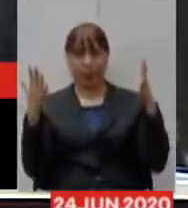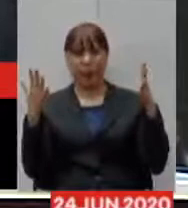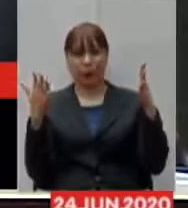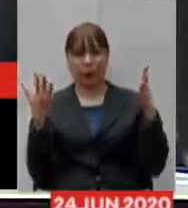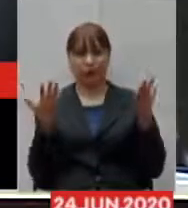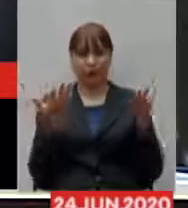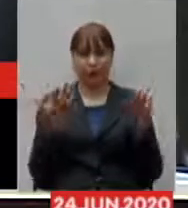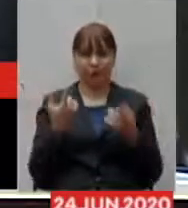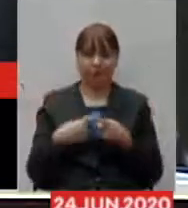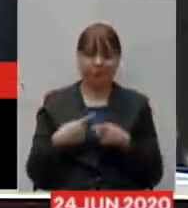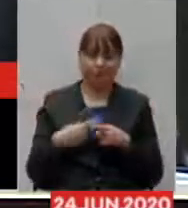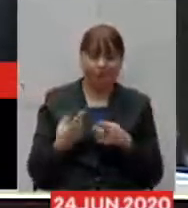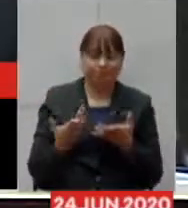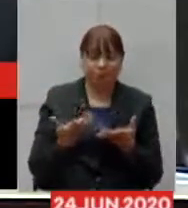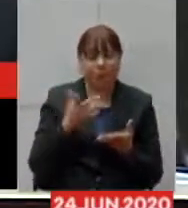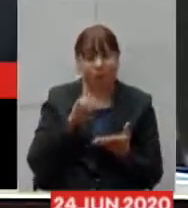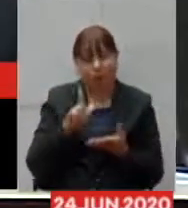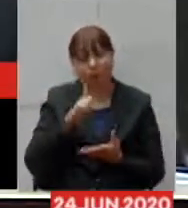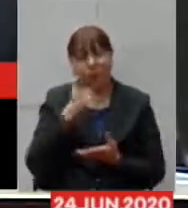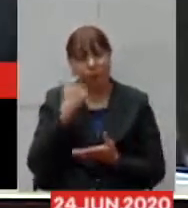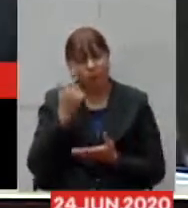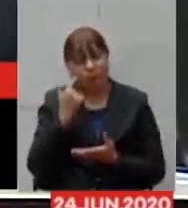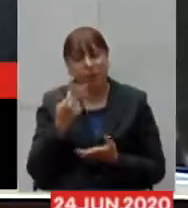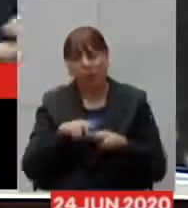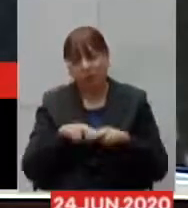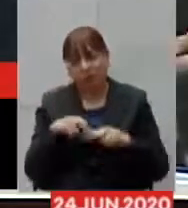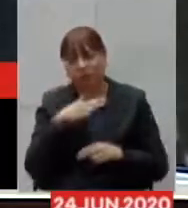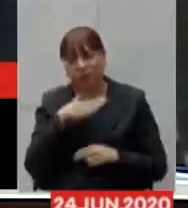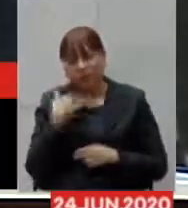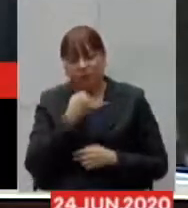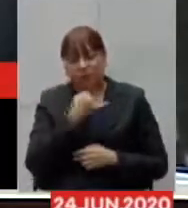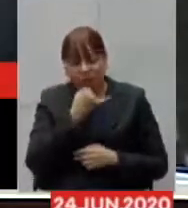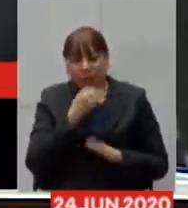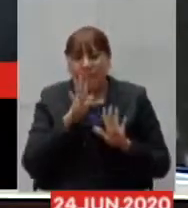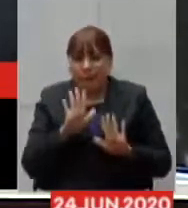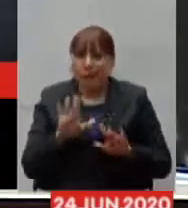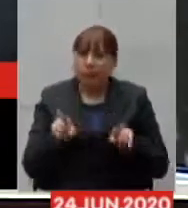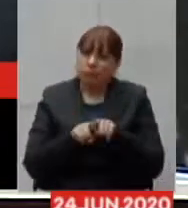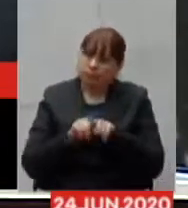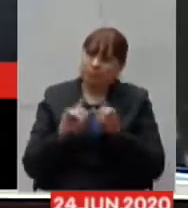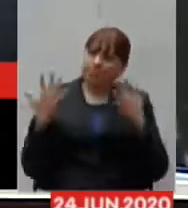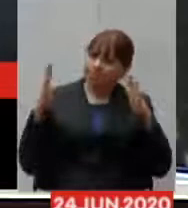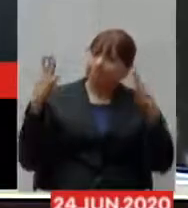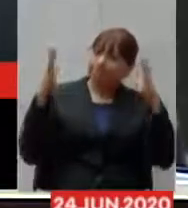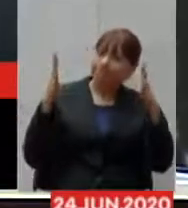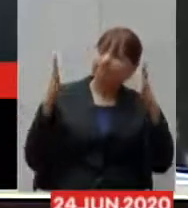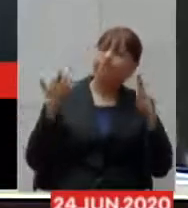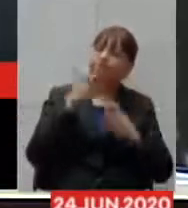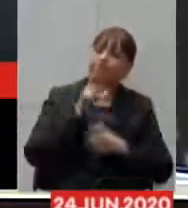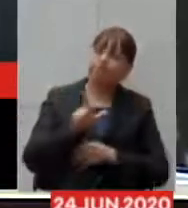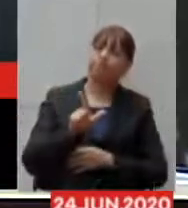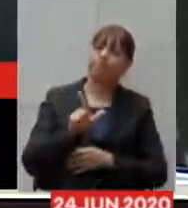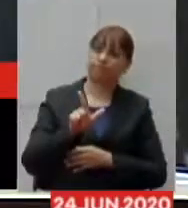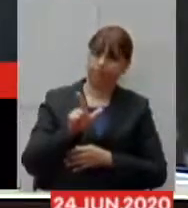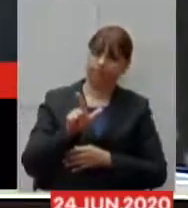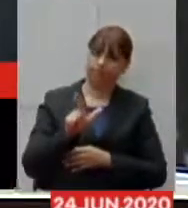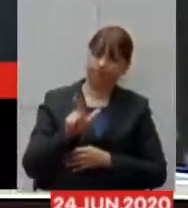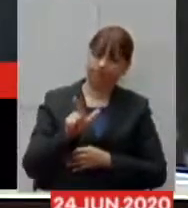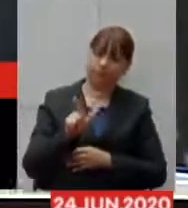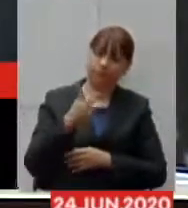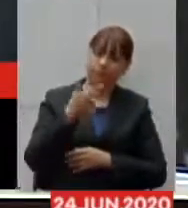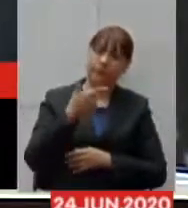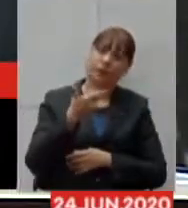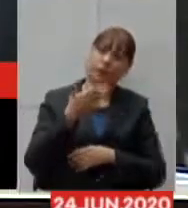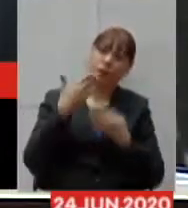chorar os nossos mortos claro com toda tristeza mas comemorar os avanços que tivemos em relação a outros povos a outros estados